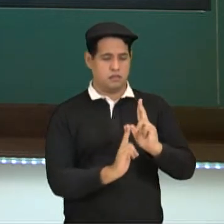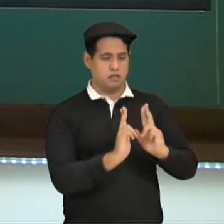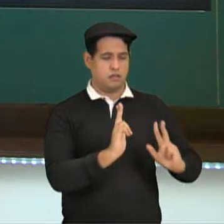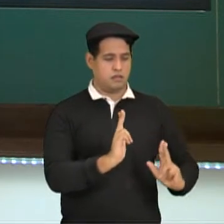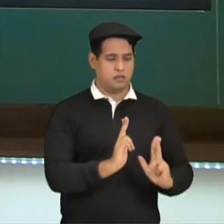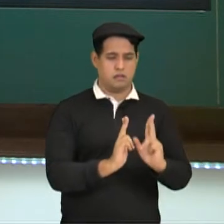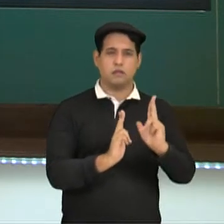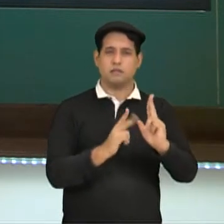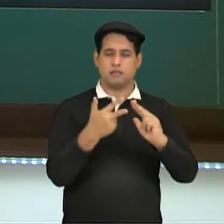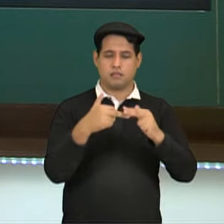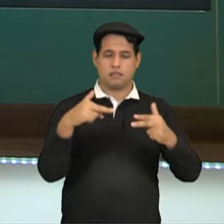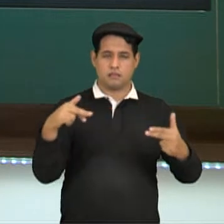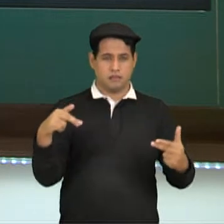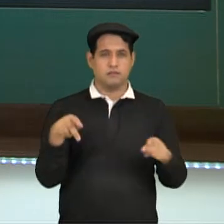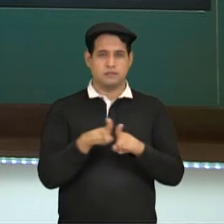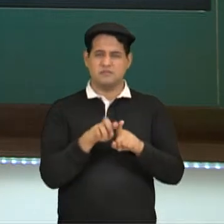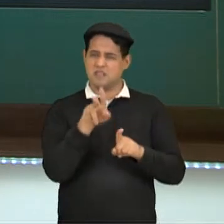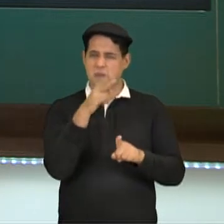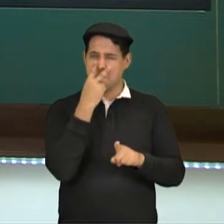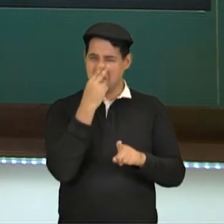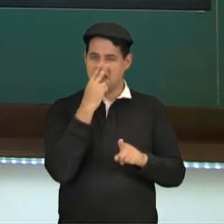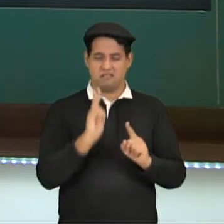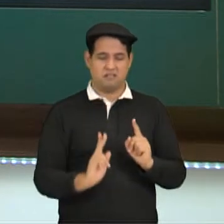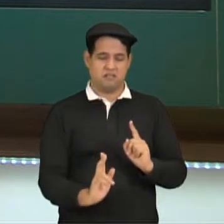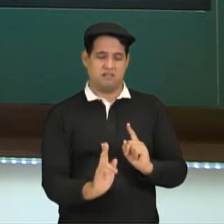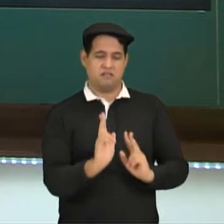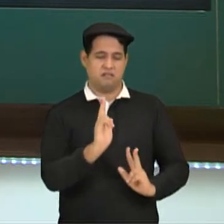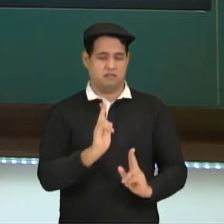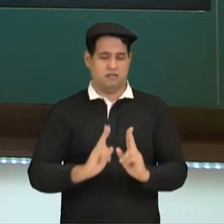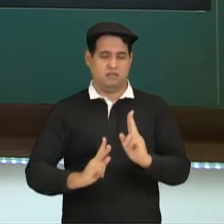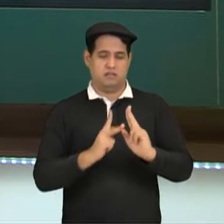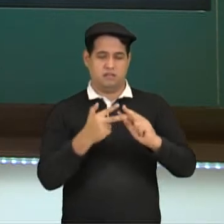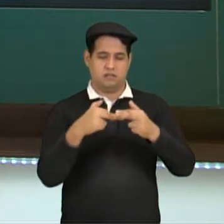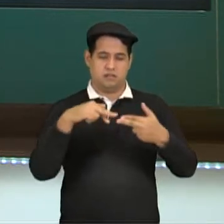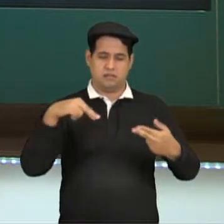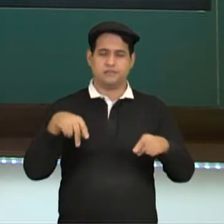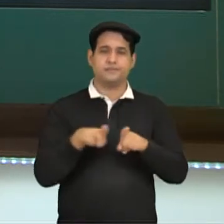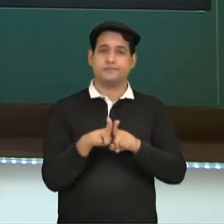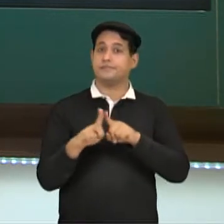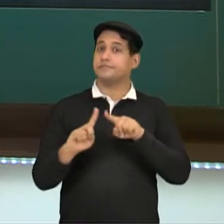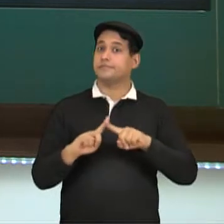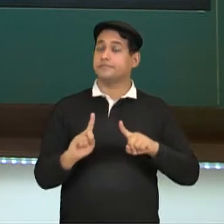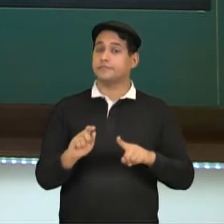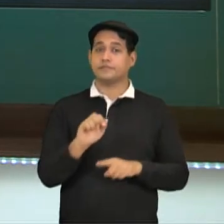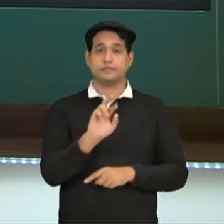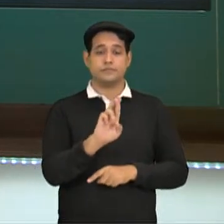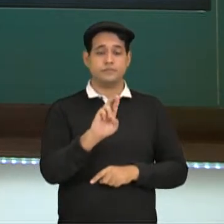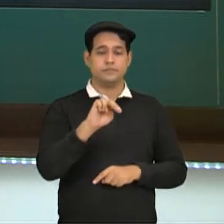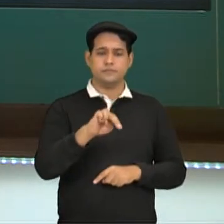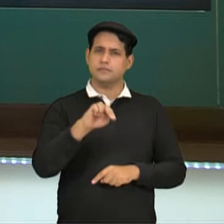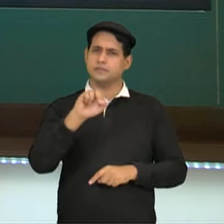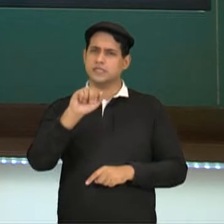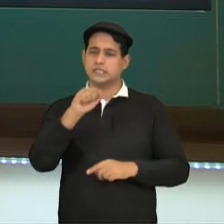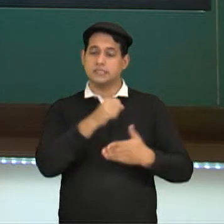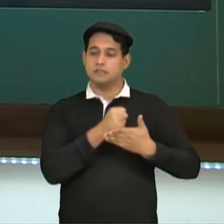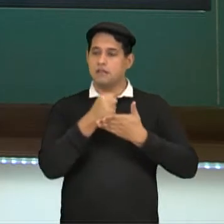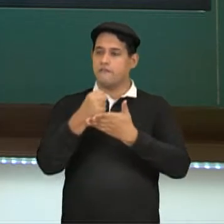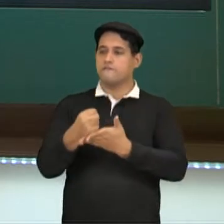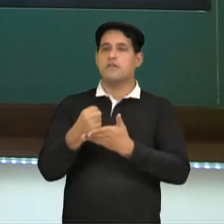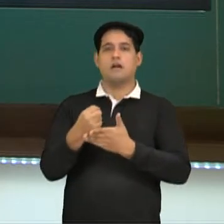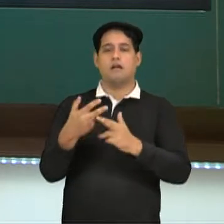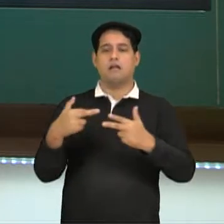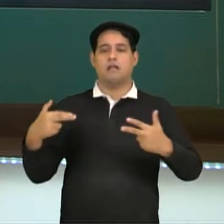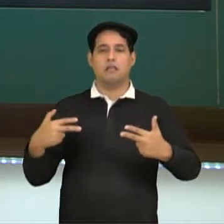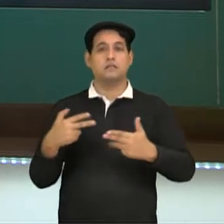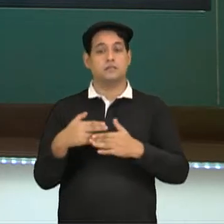fazer cortes, clivar, né, o genoma e a gente pode, através de um RNA, guiar novas sequências